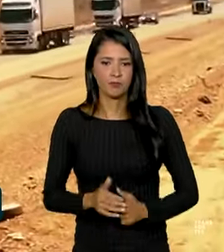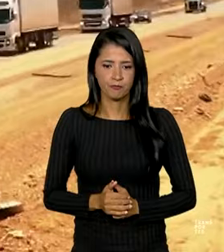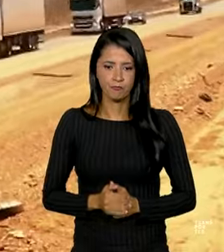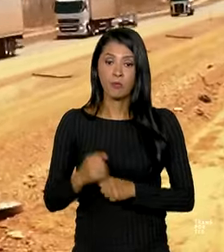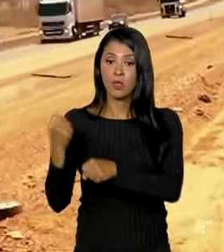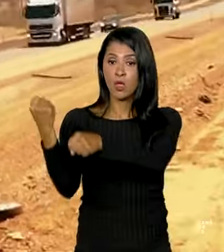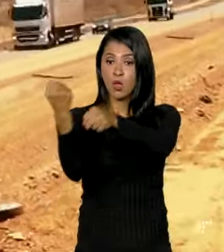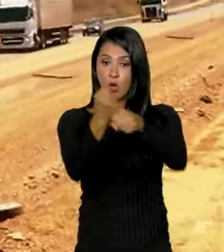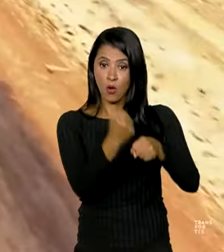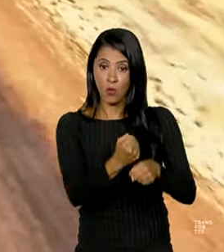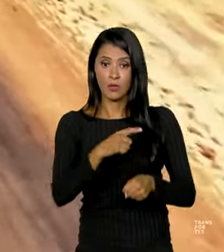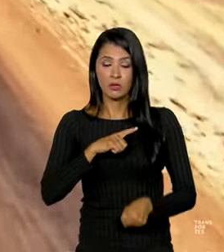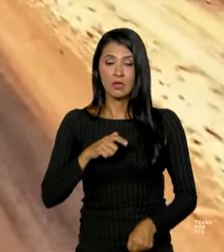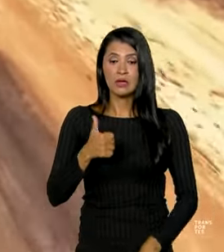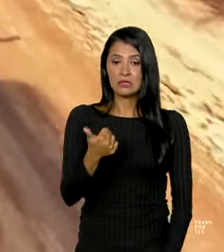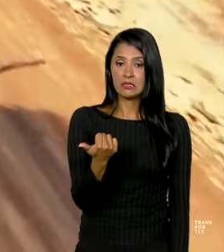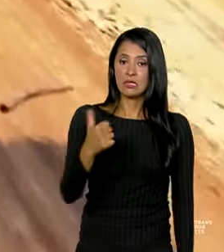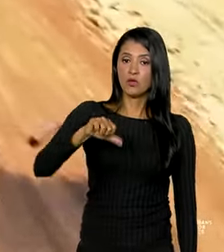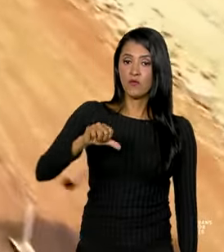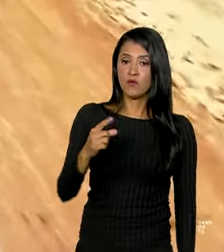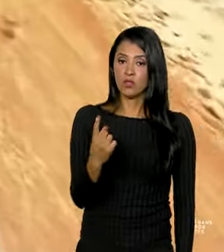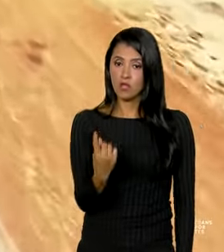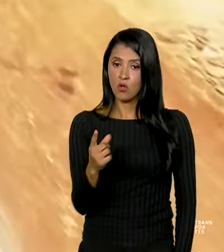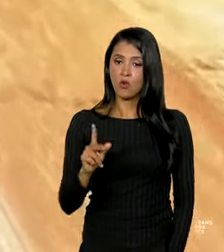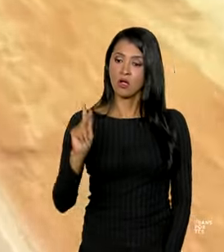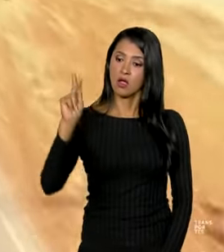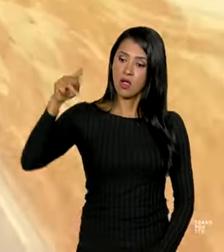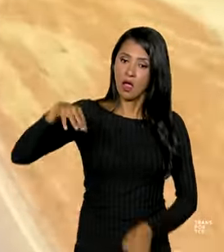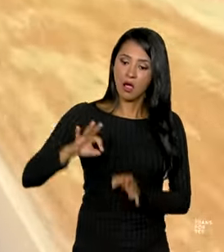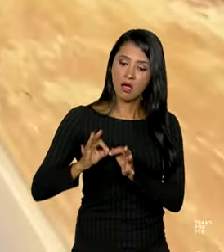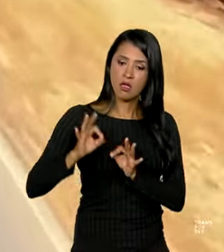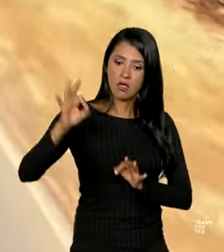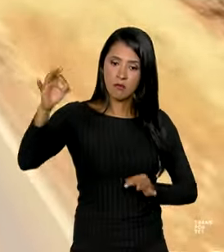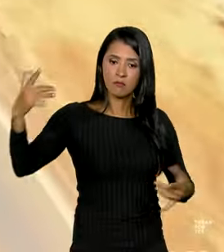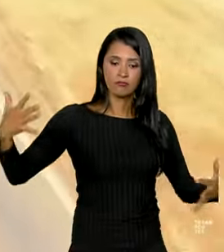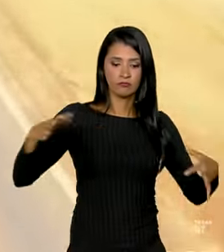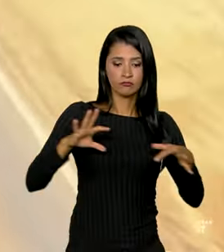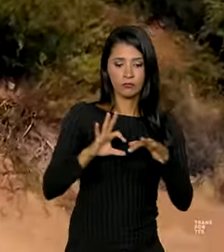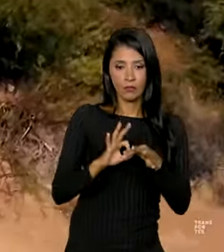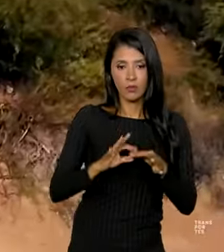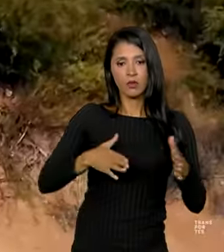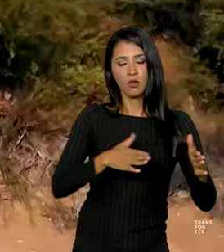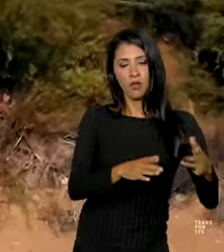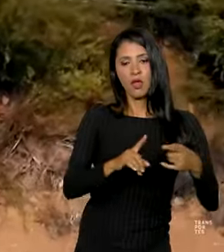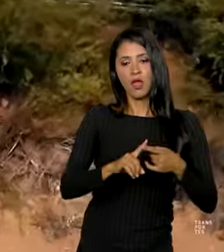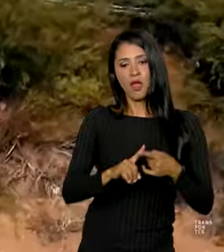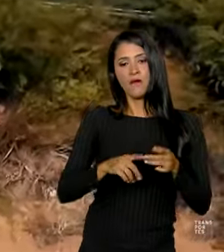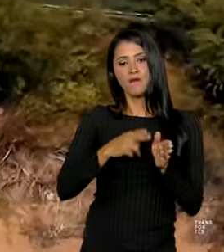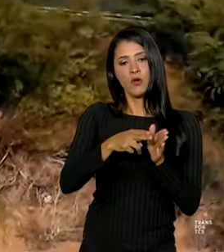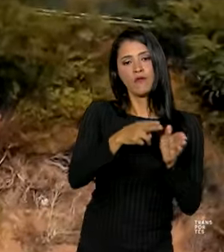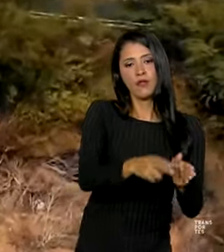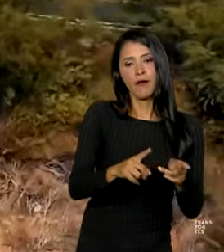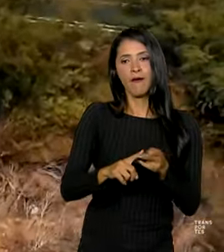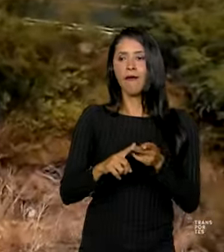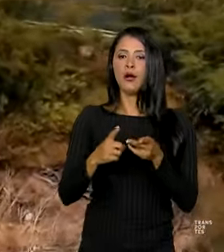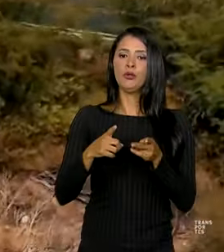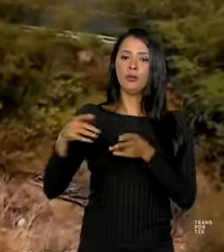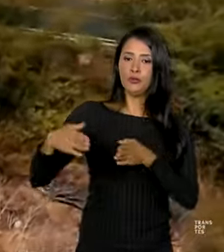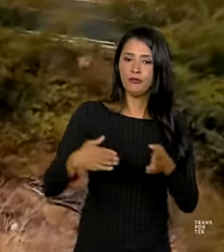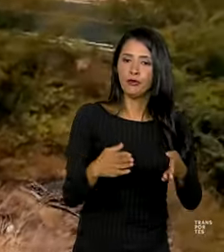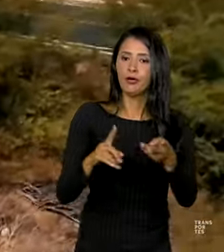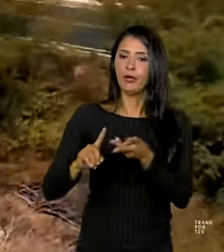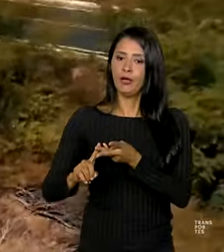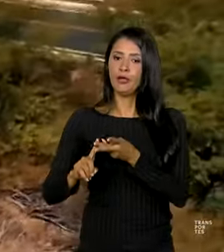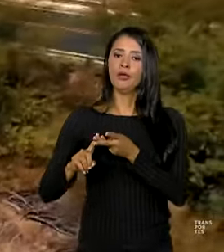terá 191 quilômetros de extensão, conecta os modais rodoviário, ferroviário e hidroviário a um dos